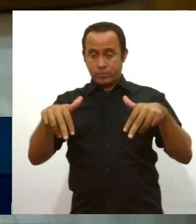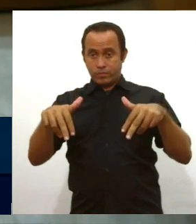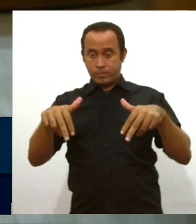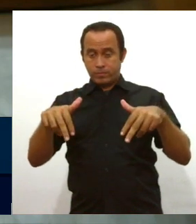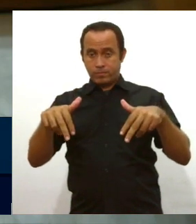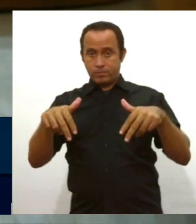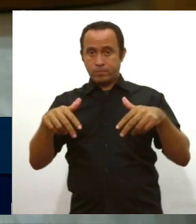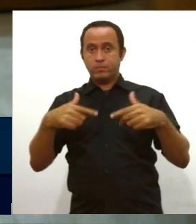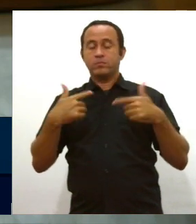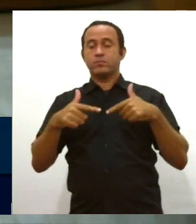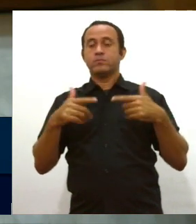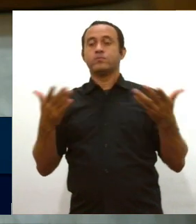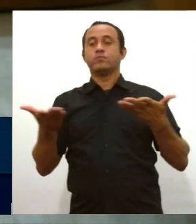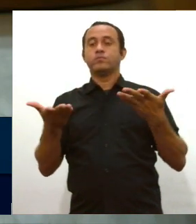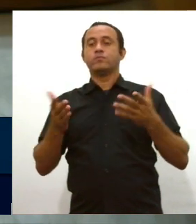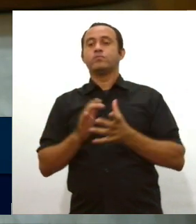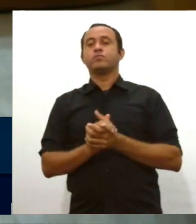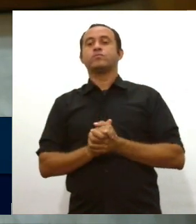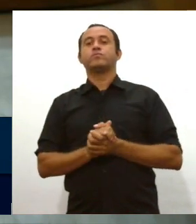em exercício nesse momento,